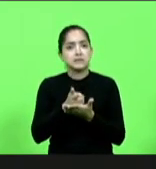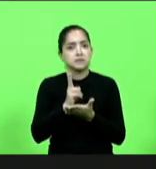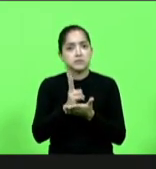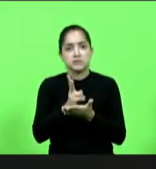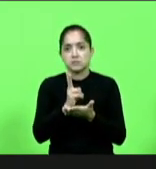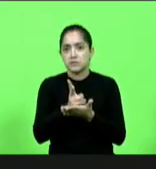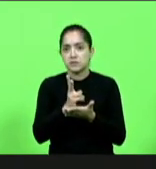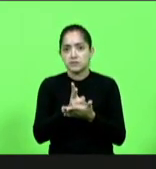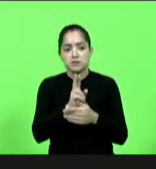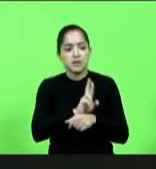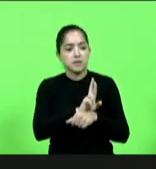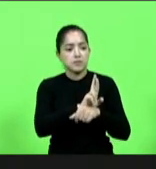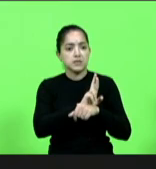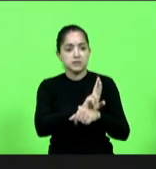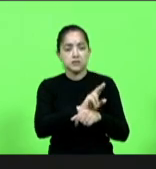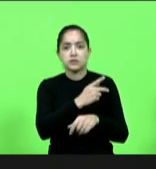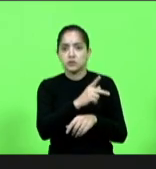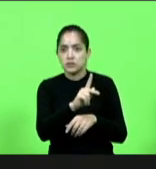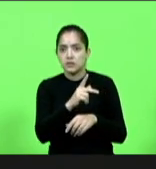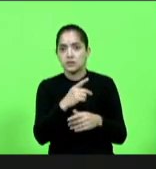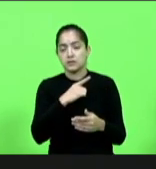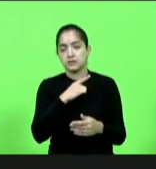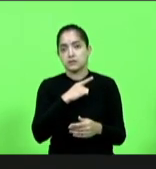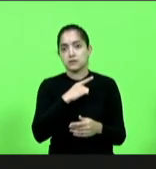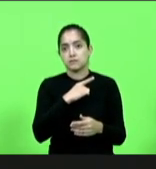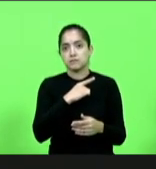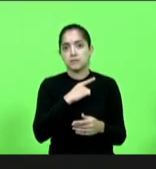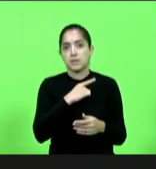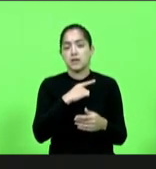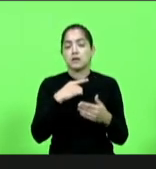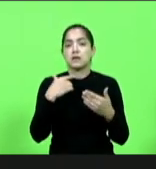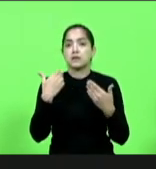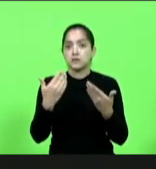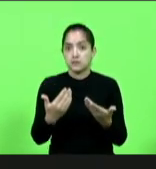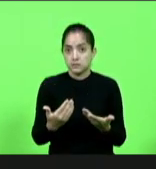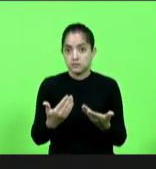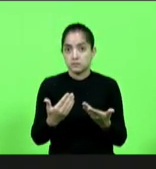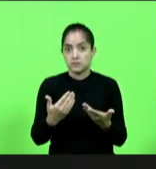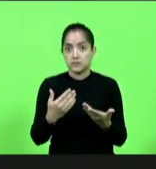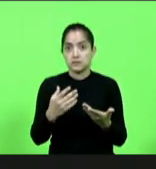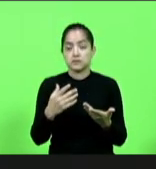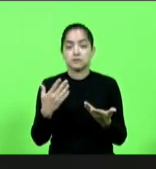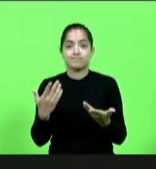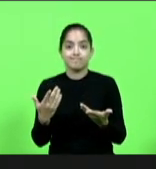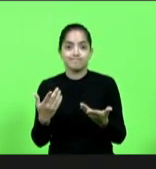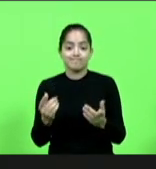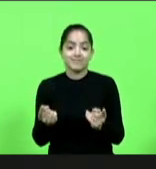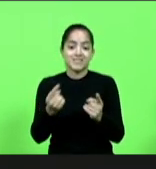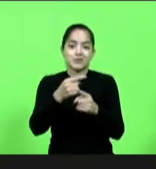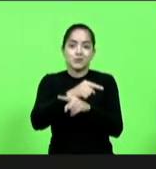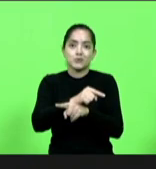representantes cada vez que nós temos oportunidade nós fazemos o contrário